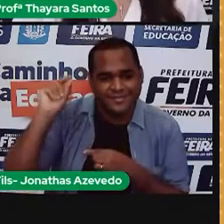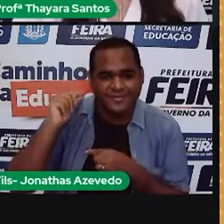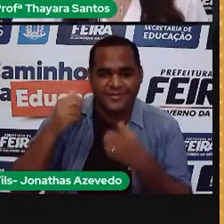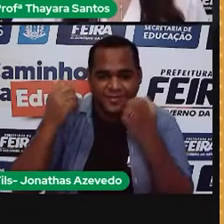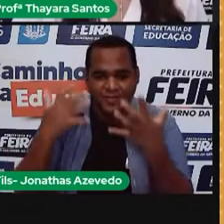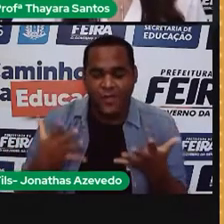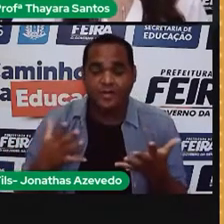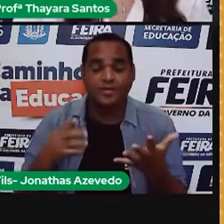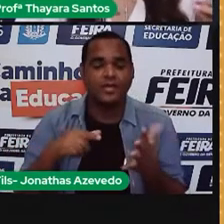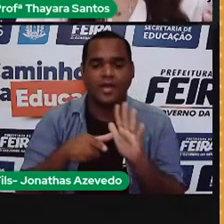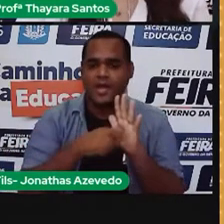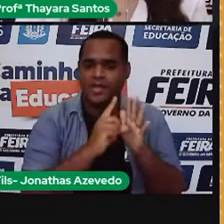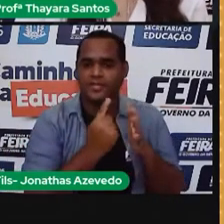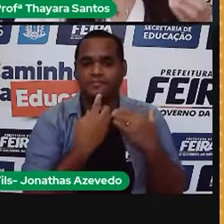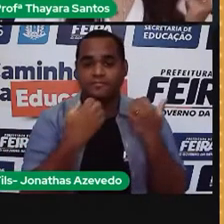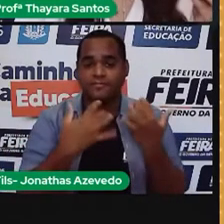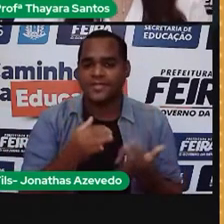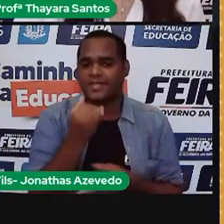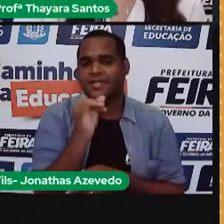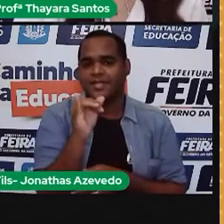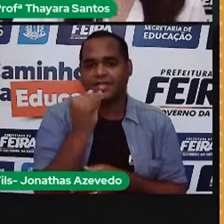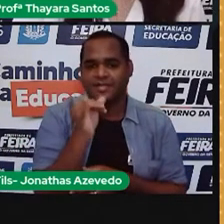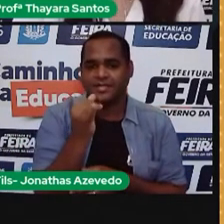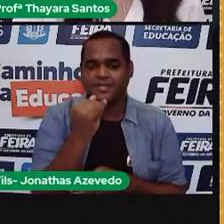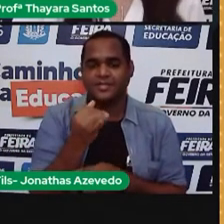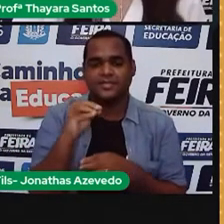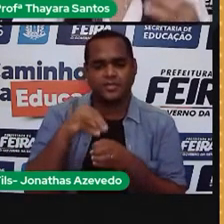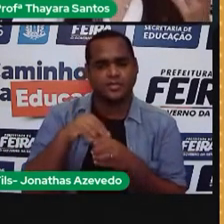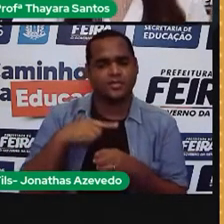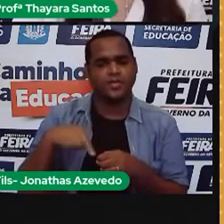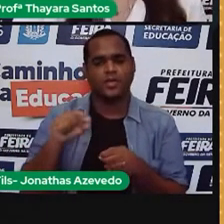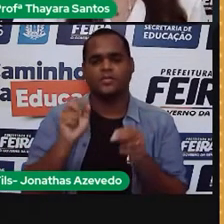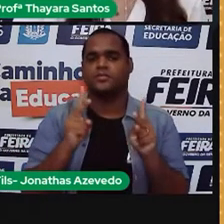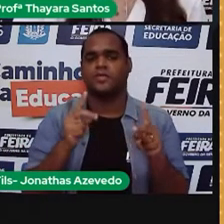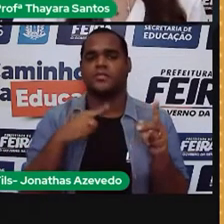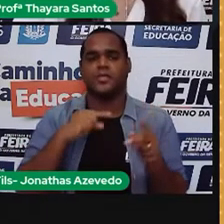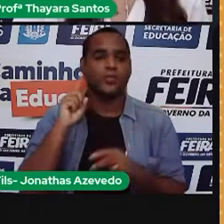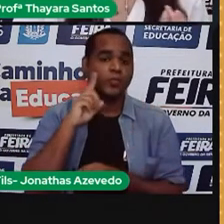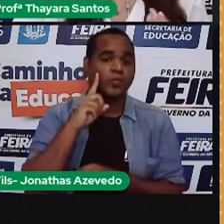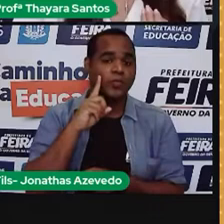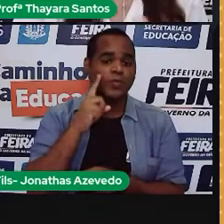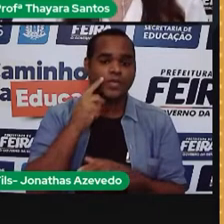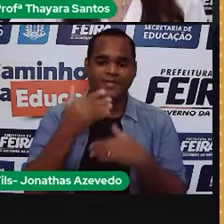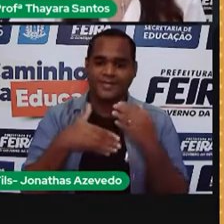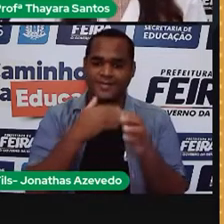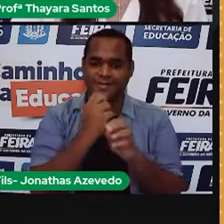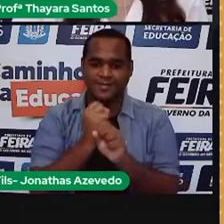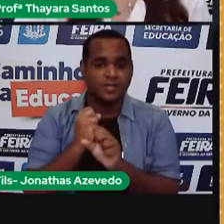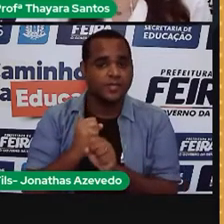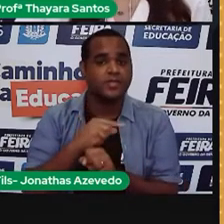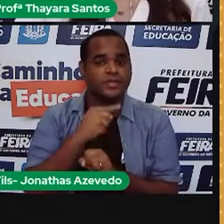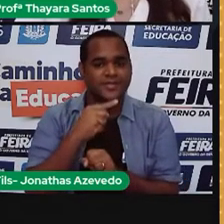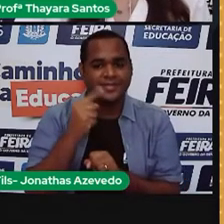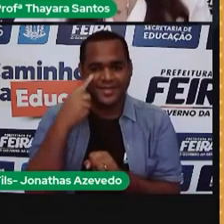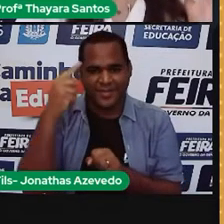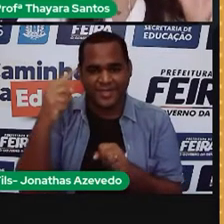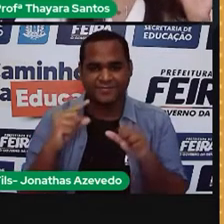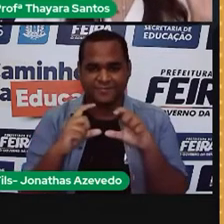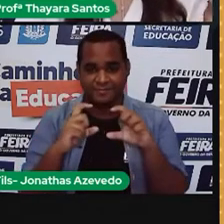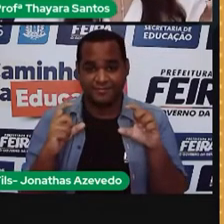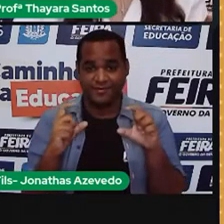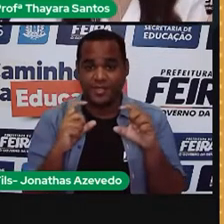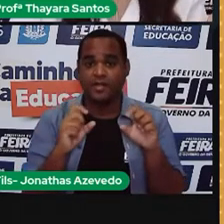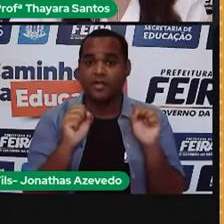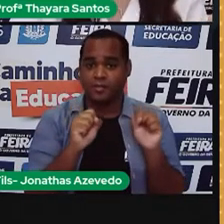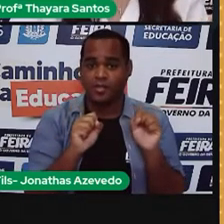viu que a energia elétrica que a gente consome no nosso dia a dia é possível de ser calculada quando a gente utiliza essa formulazinha daqui, que é